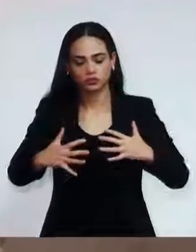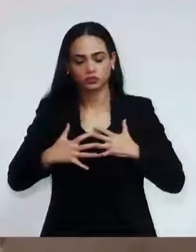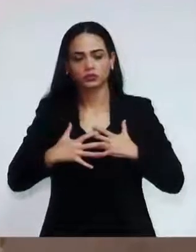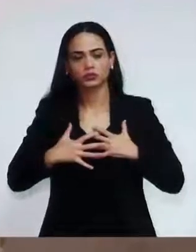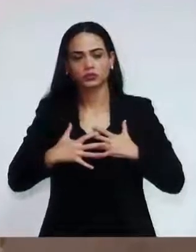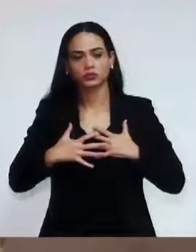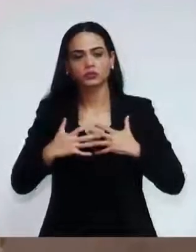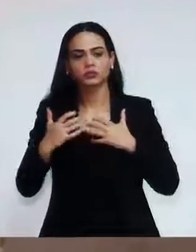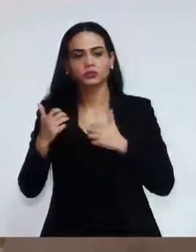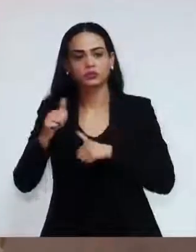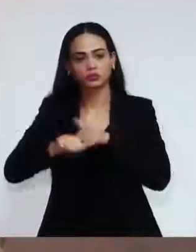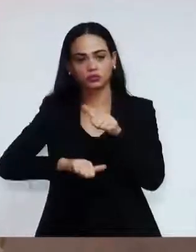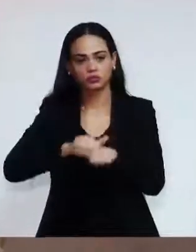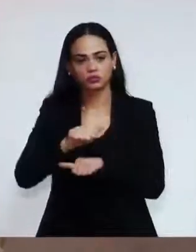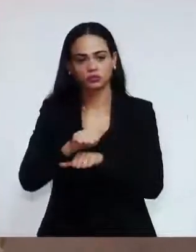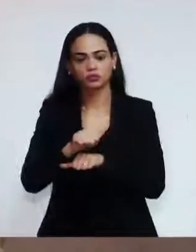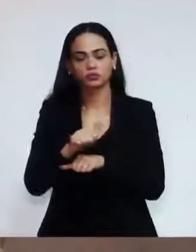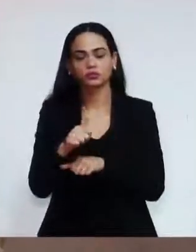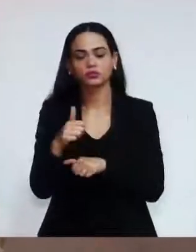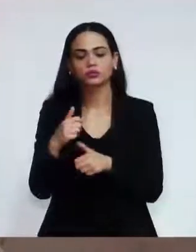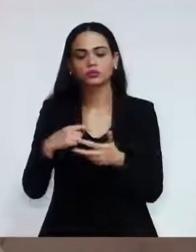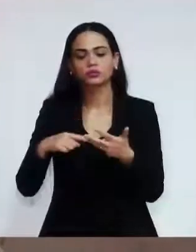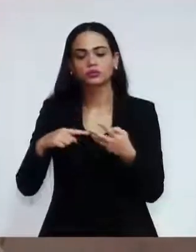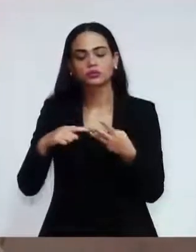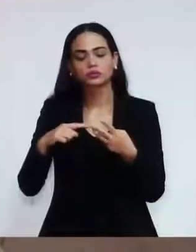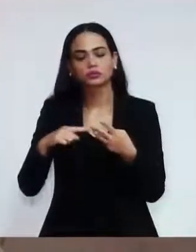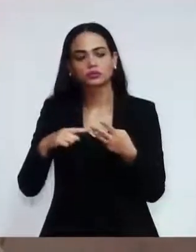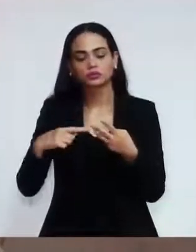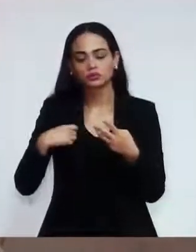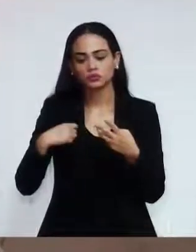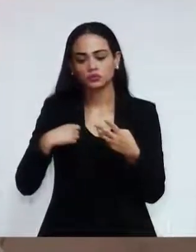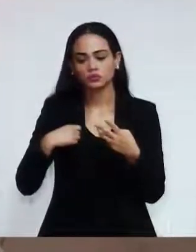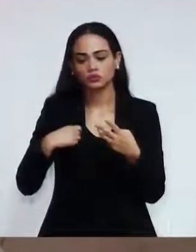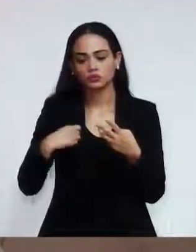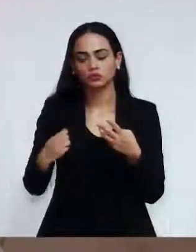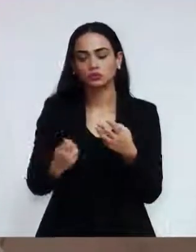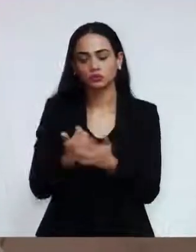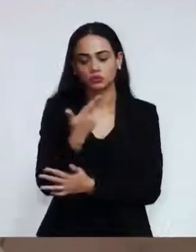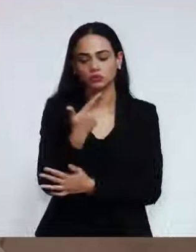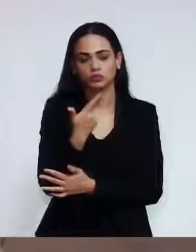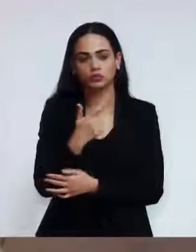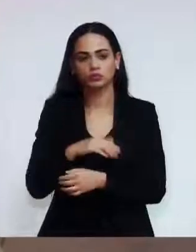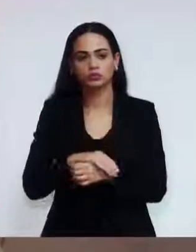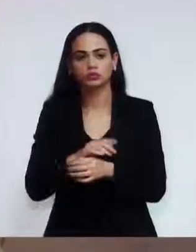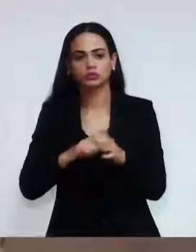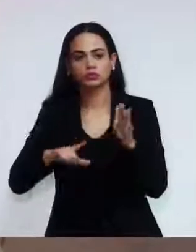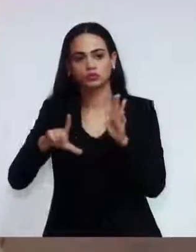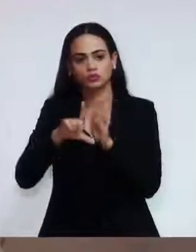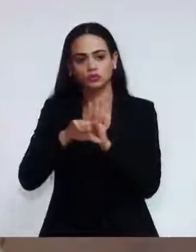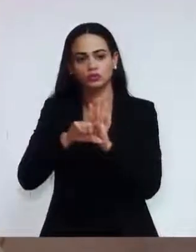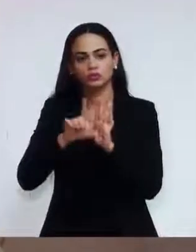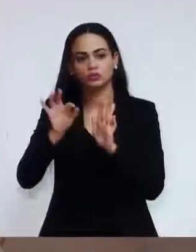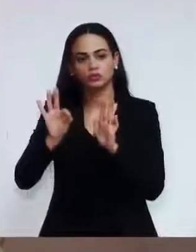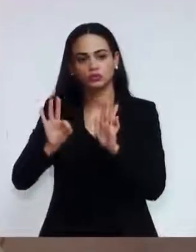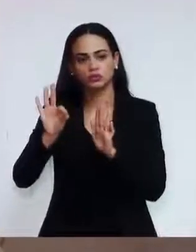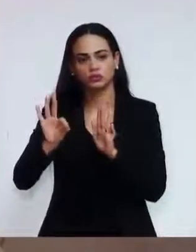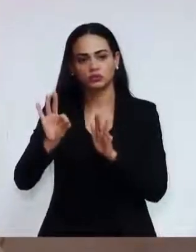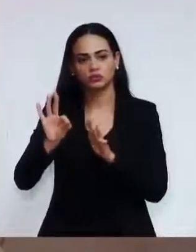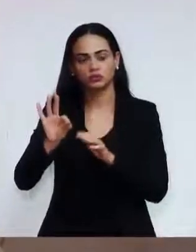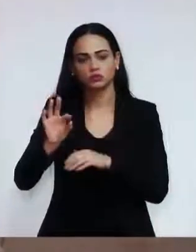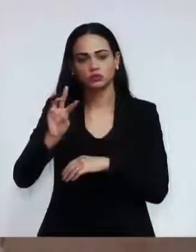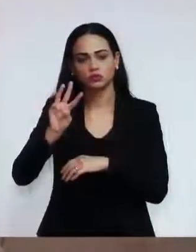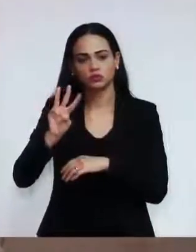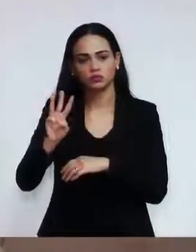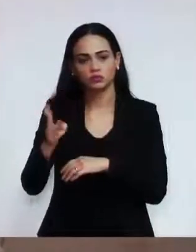a compra de uniformes, aprovação da nossa Lei Federal 13.022, qual nós,